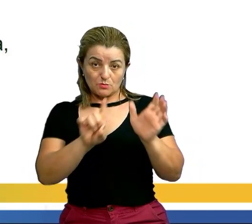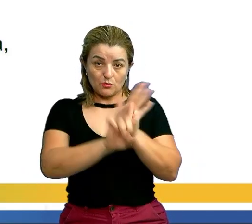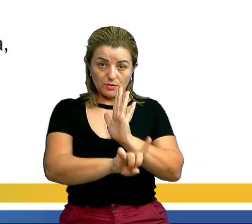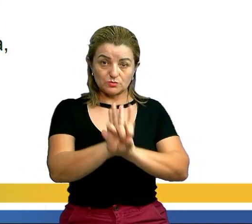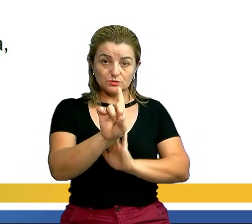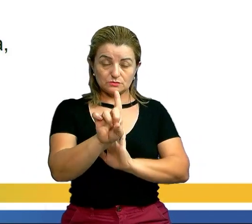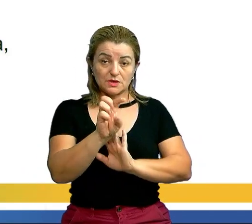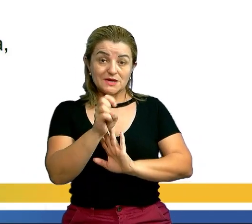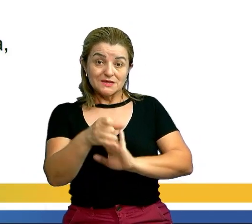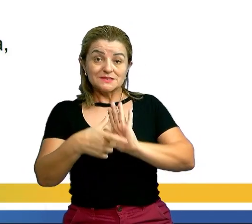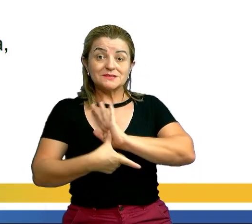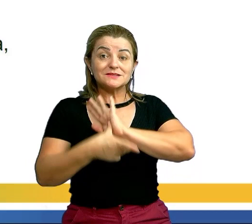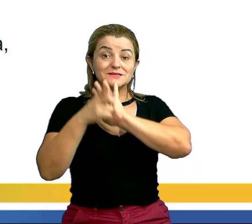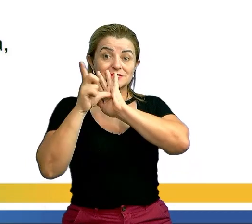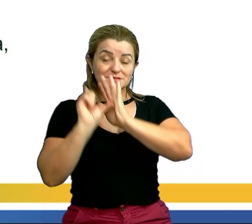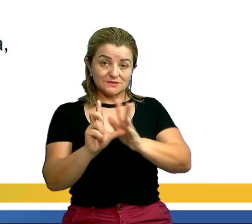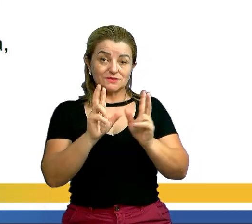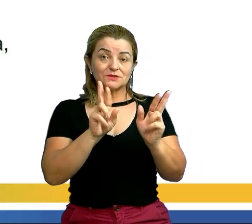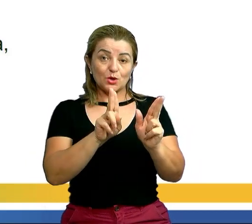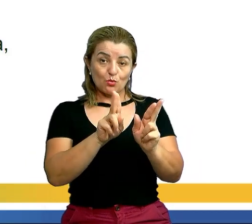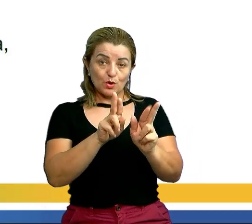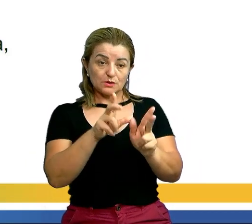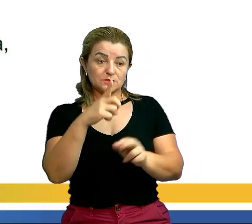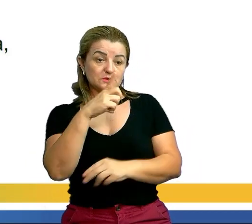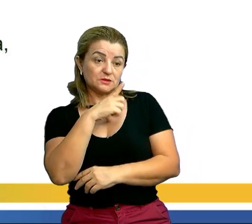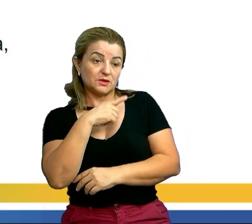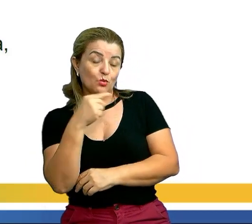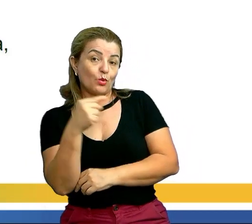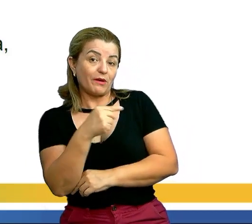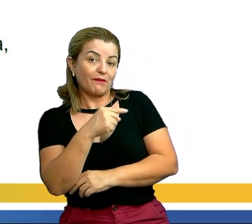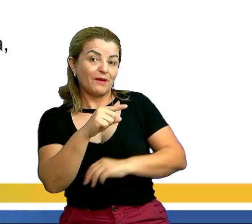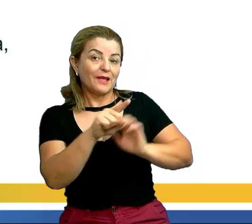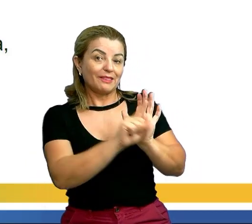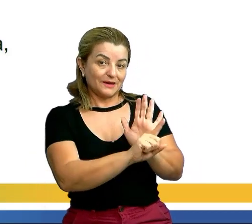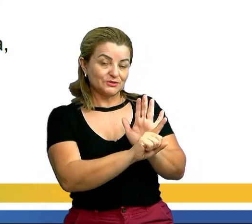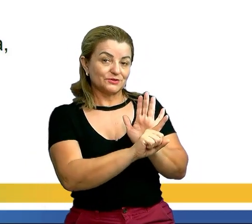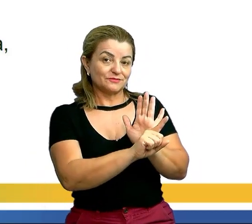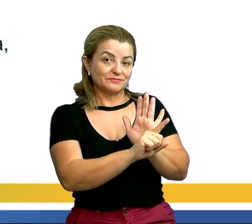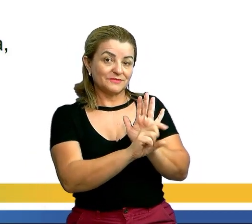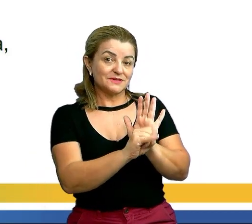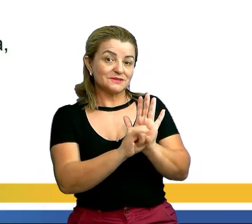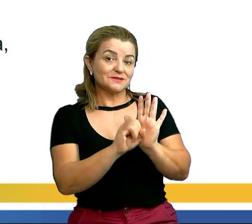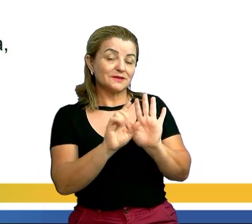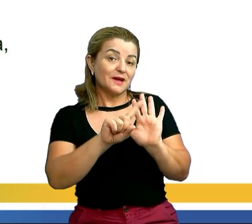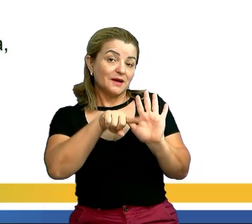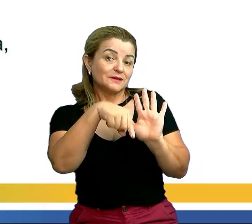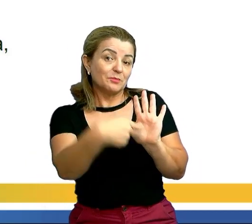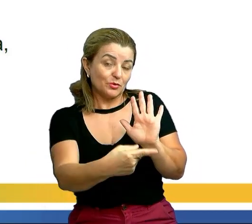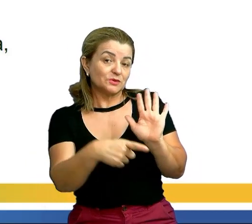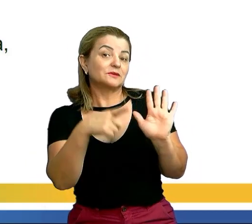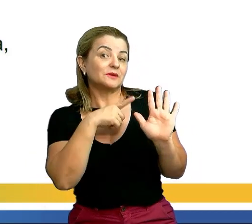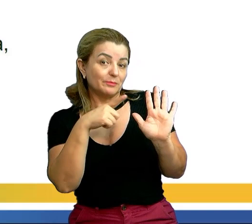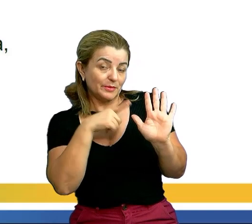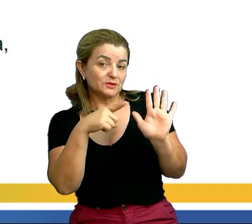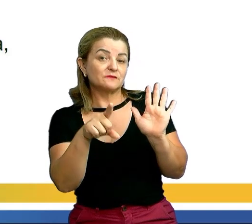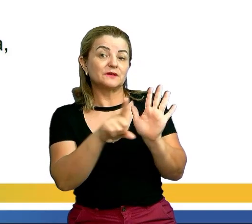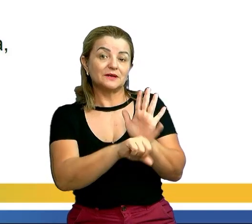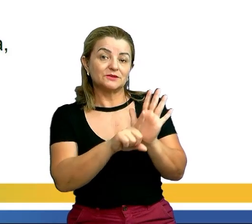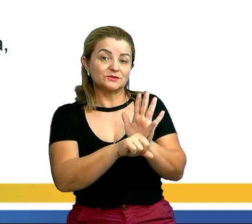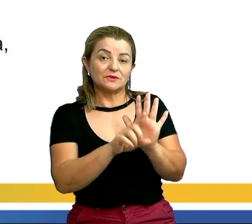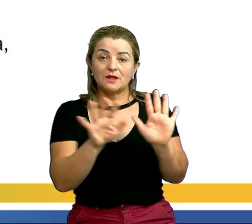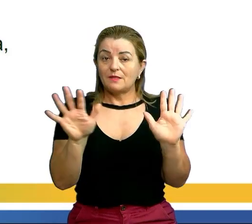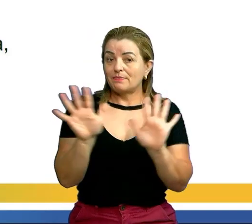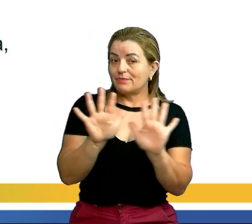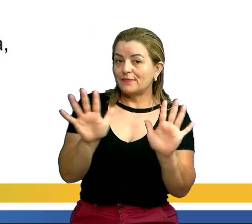1 se antes da igualdade for negativo. Mas, professor, e se depois da igualdade for negativo e antes não? Não